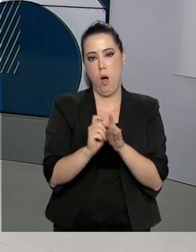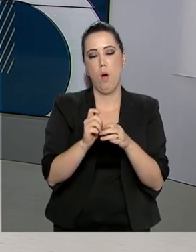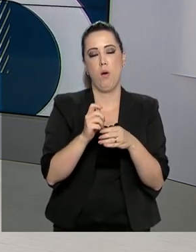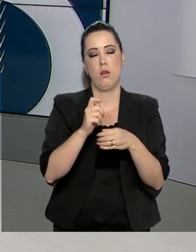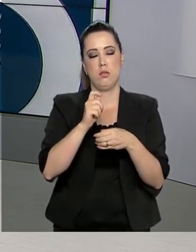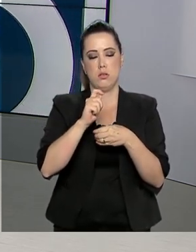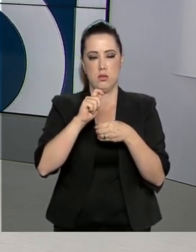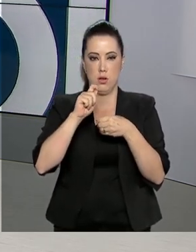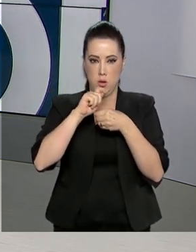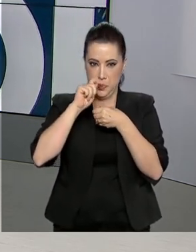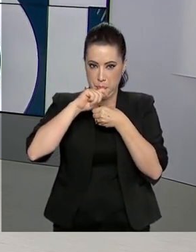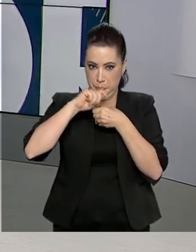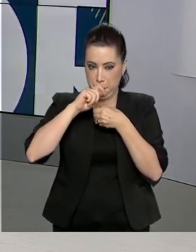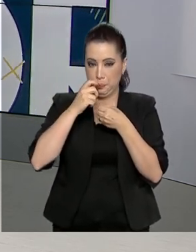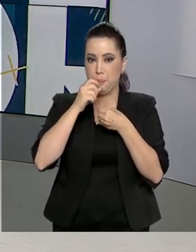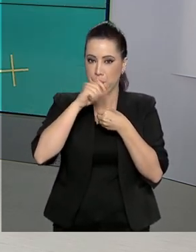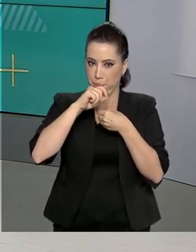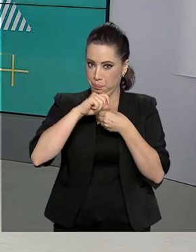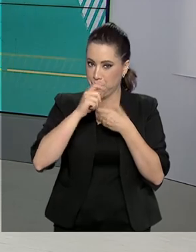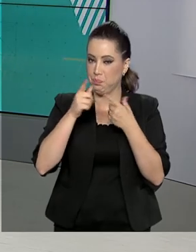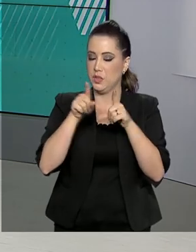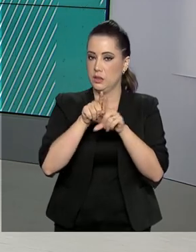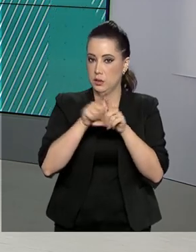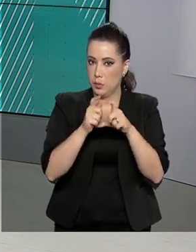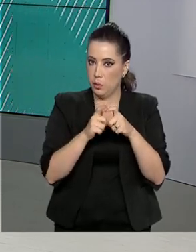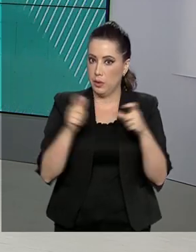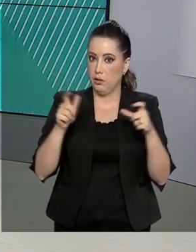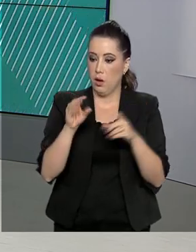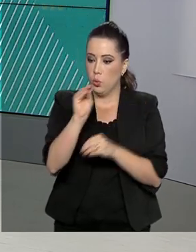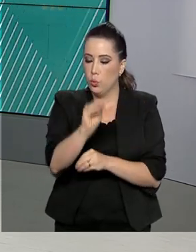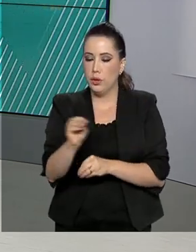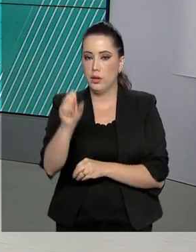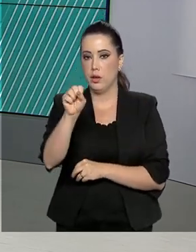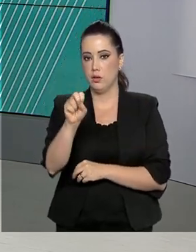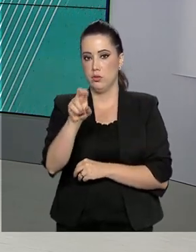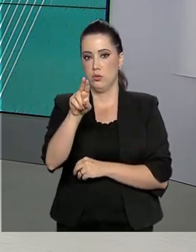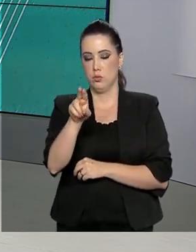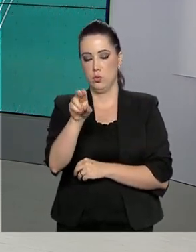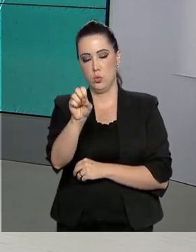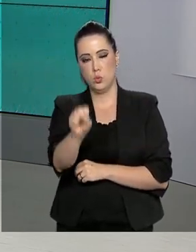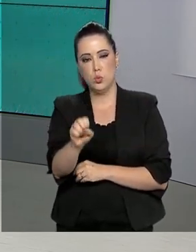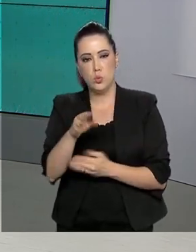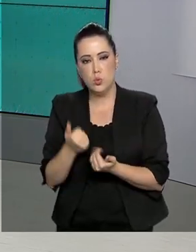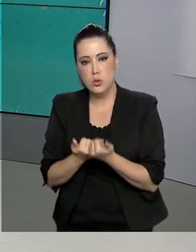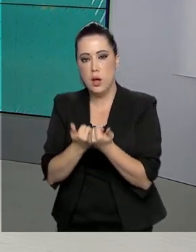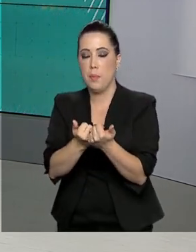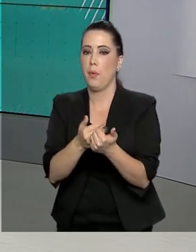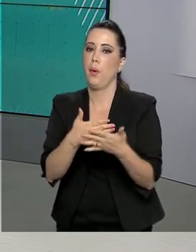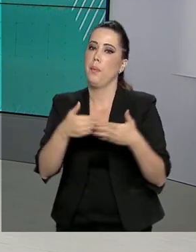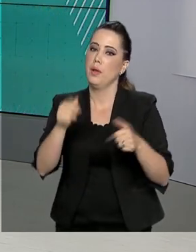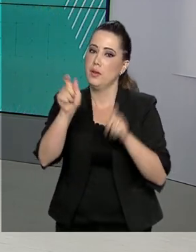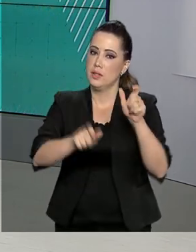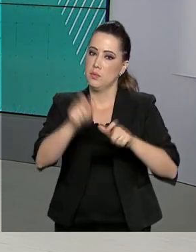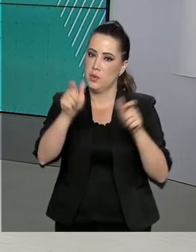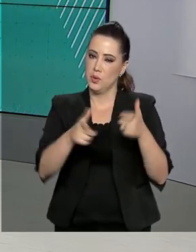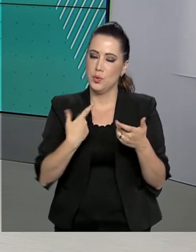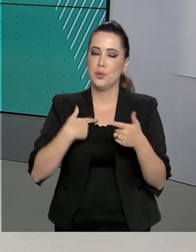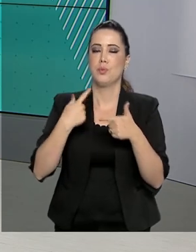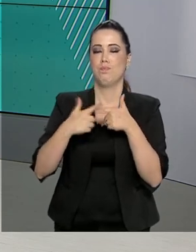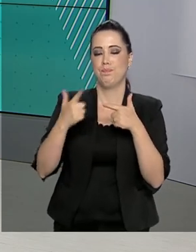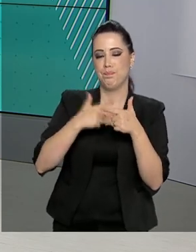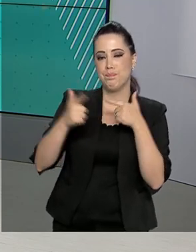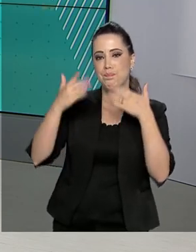Saúde, a ampliação da rede de atenção do SUS garante uma assistência mais qualificada a essas pessoas portadoras de